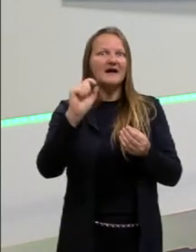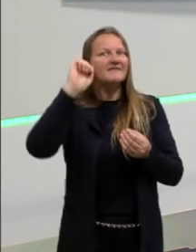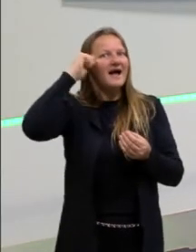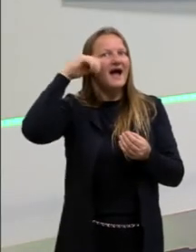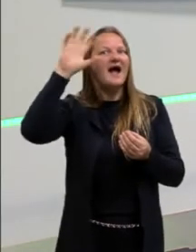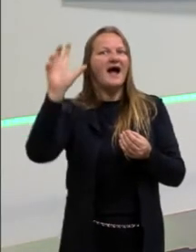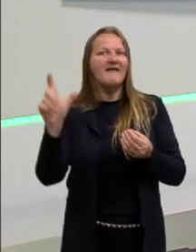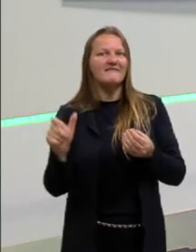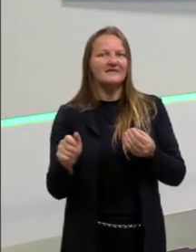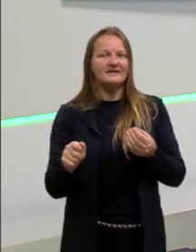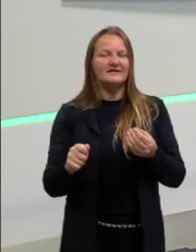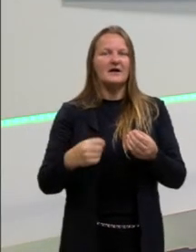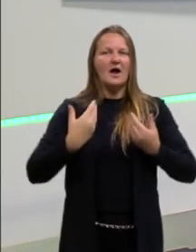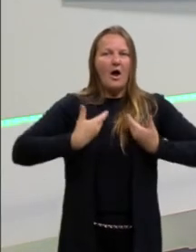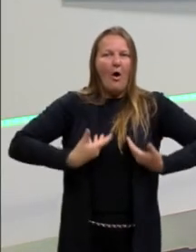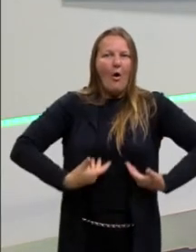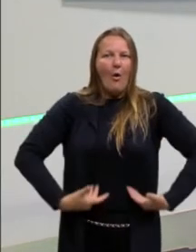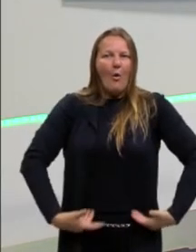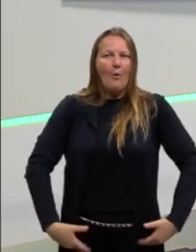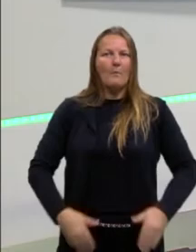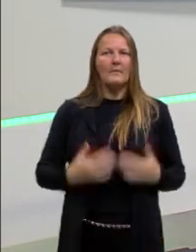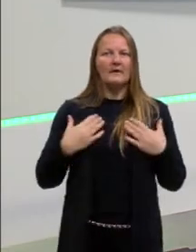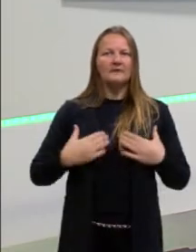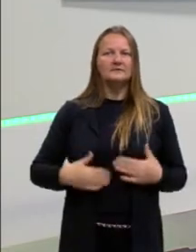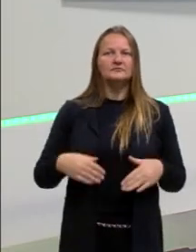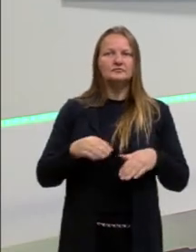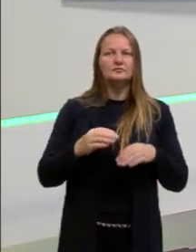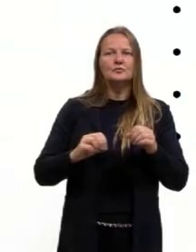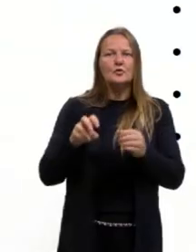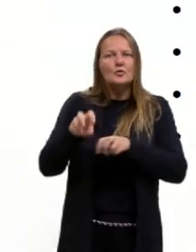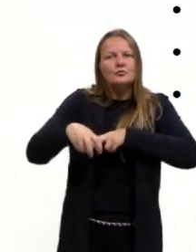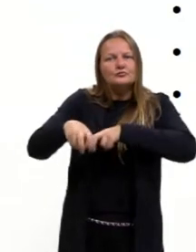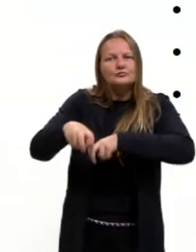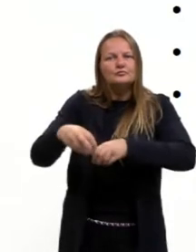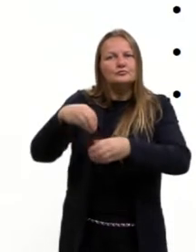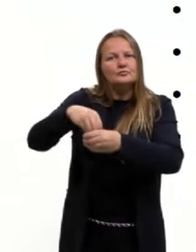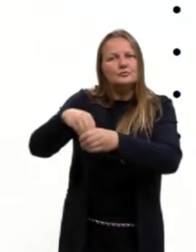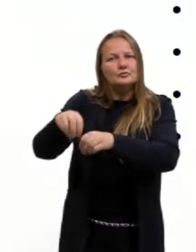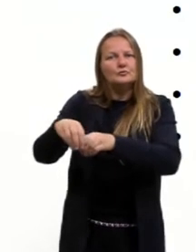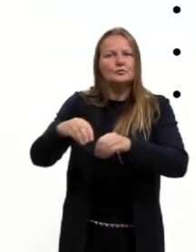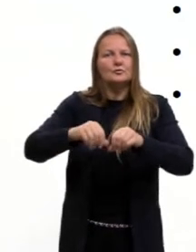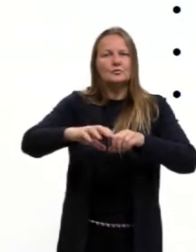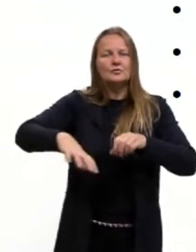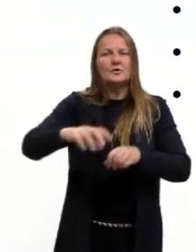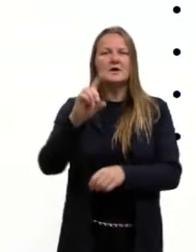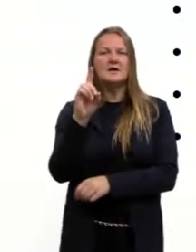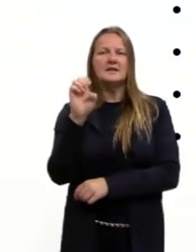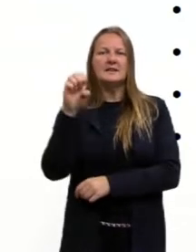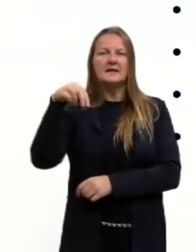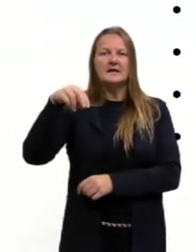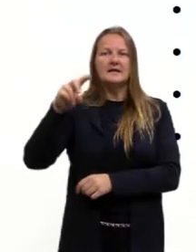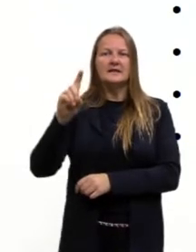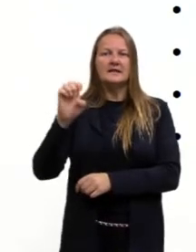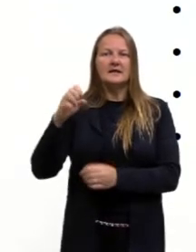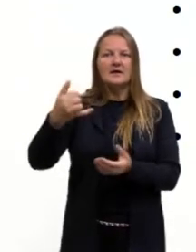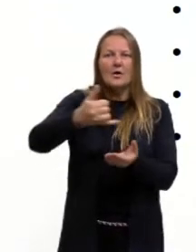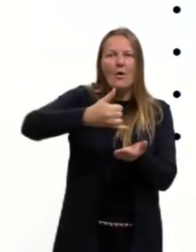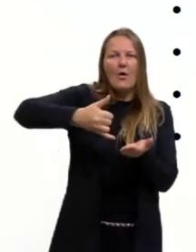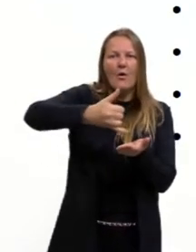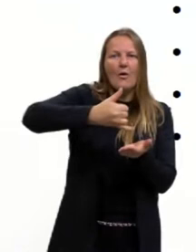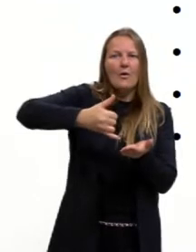Tem a questão das roupas que elas usam, envolve a agricultura, o cultivo do dendê. O Acarajé